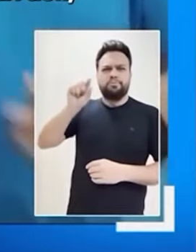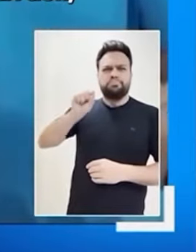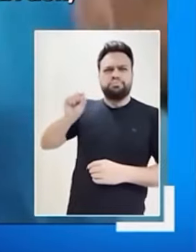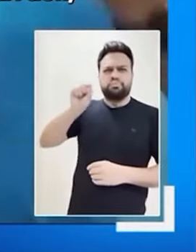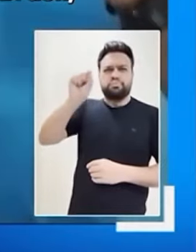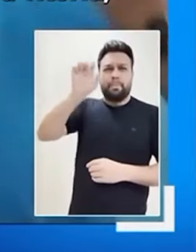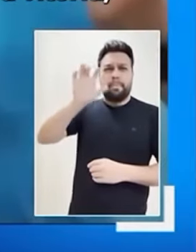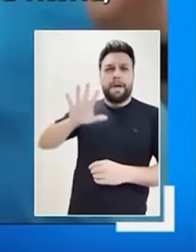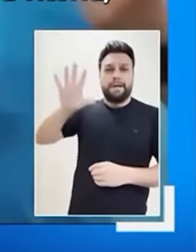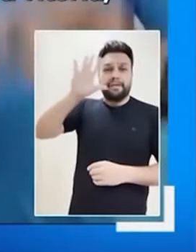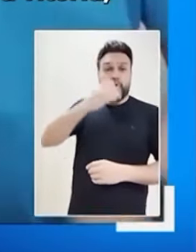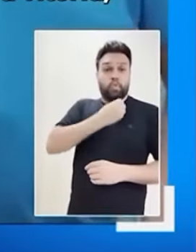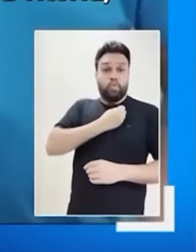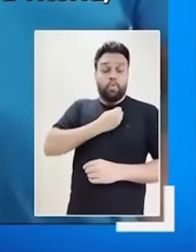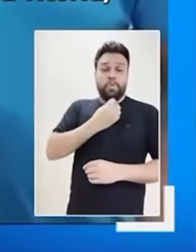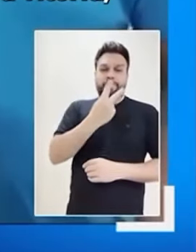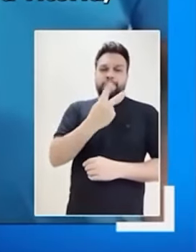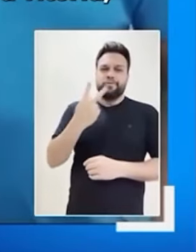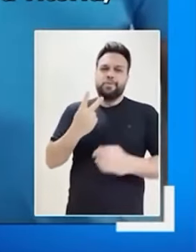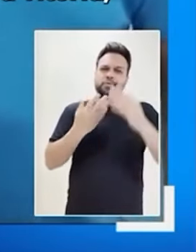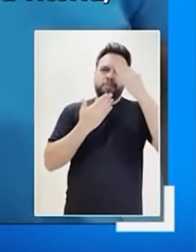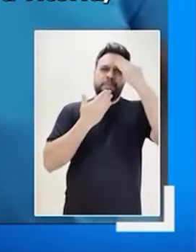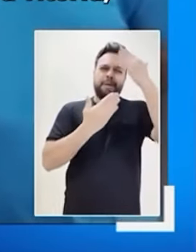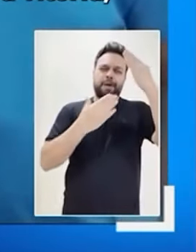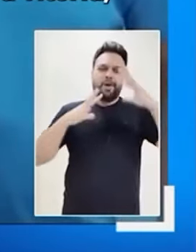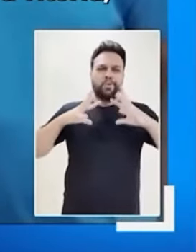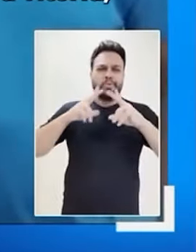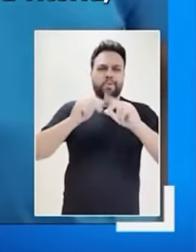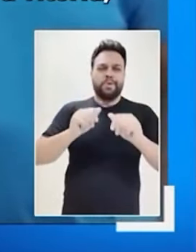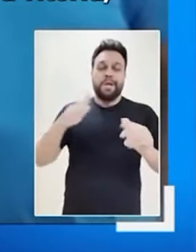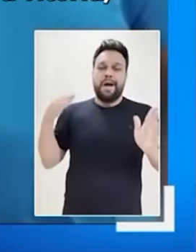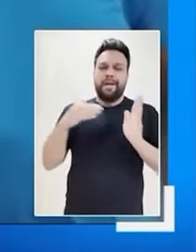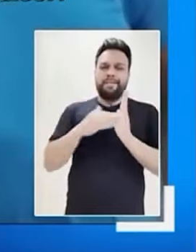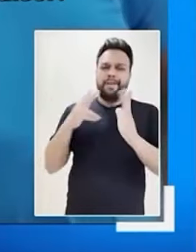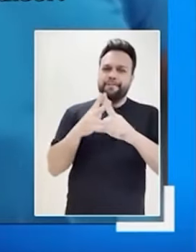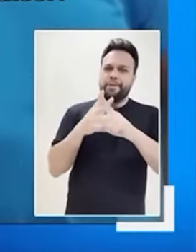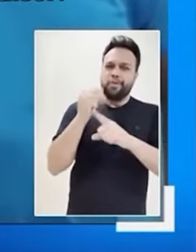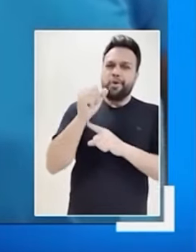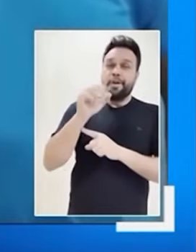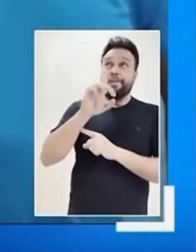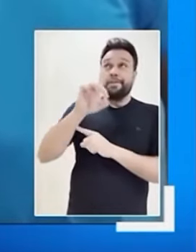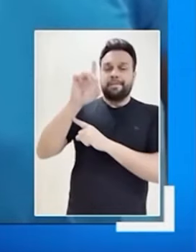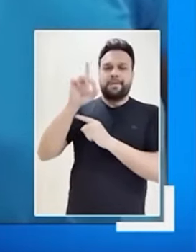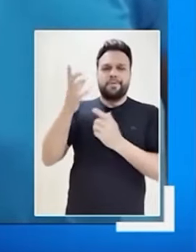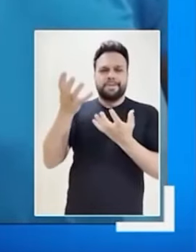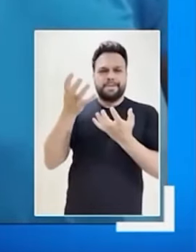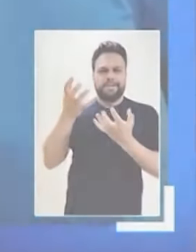todo o Brasil, 22. Muito obrigado a todos e até a vitória, se Deus quiser.